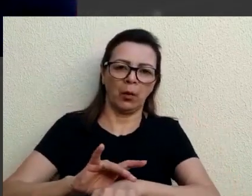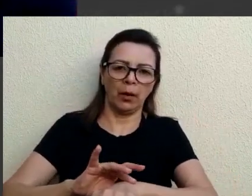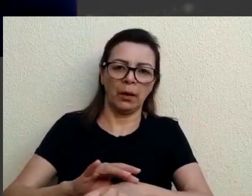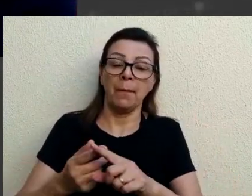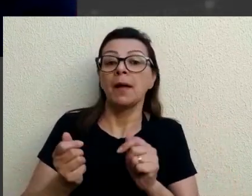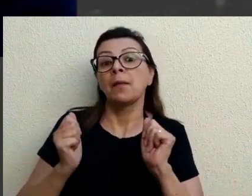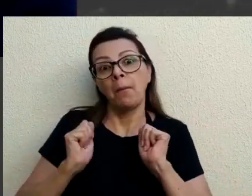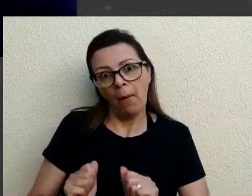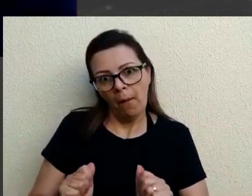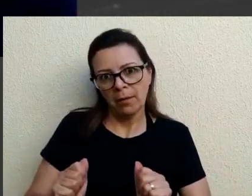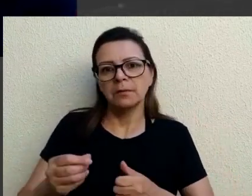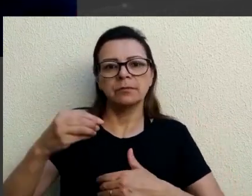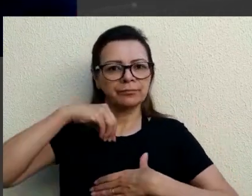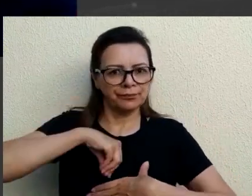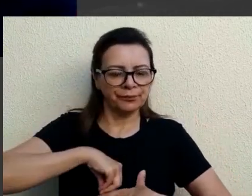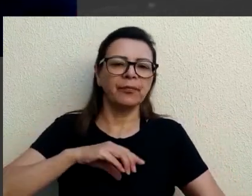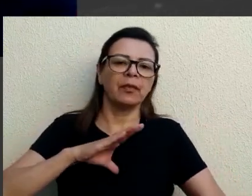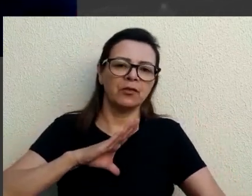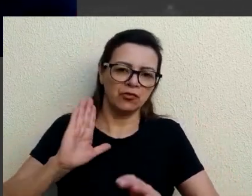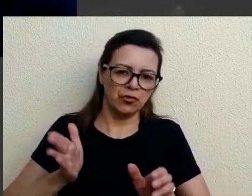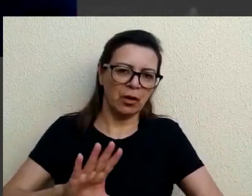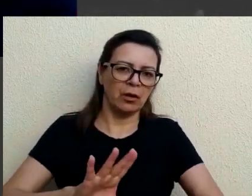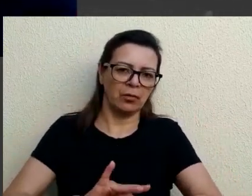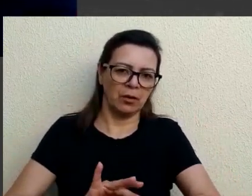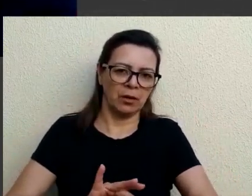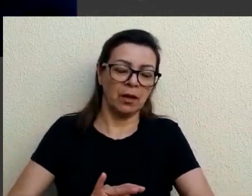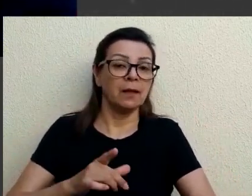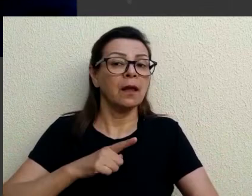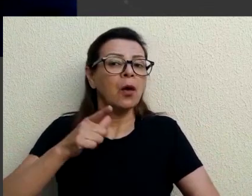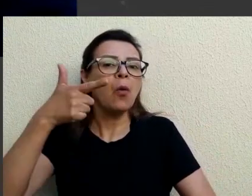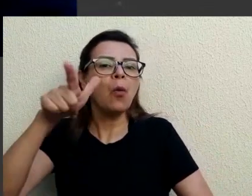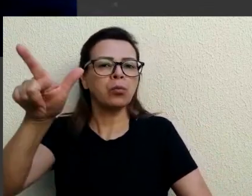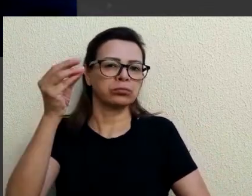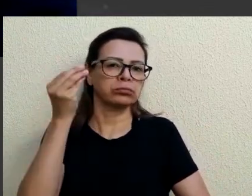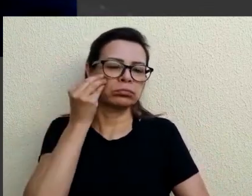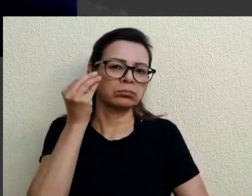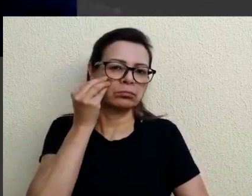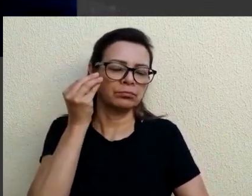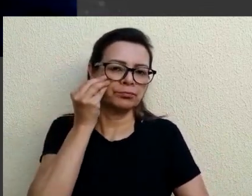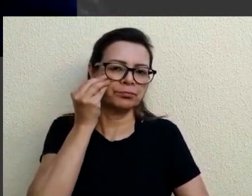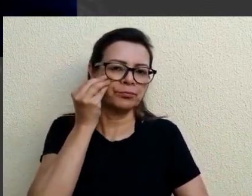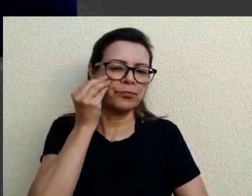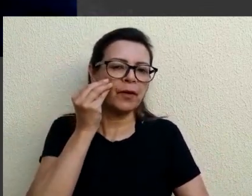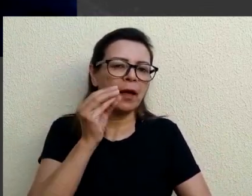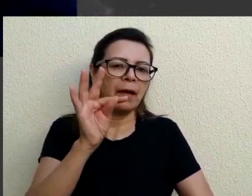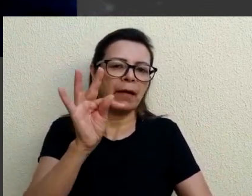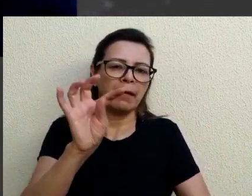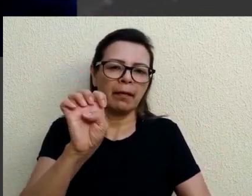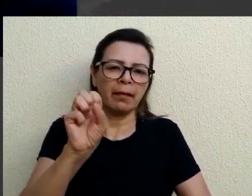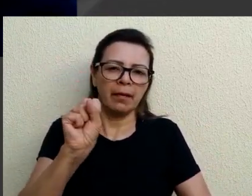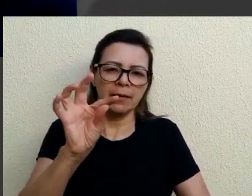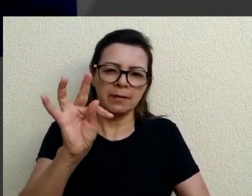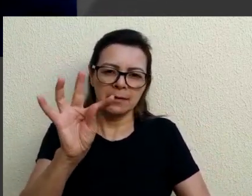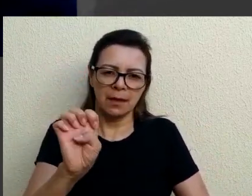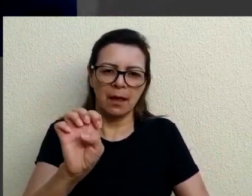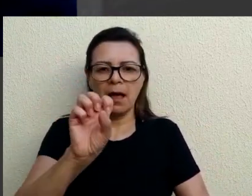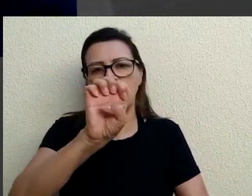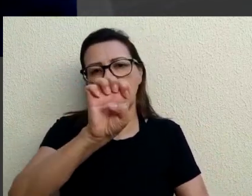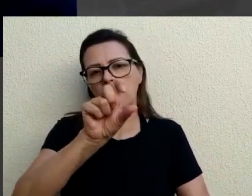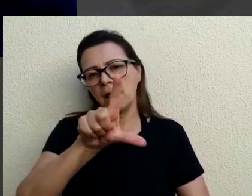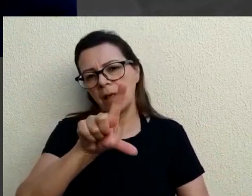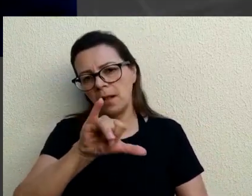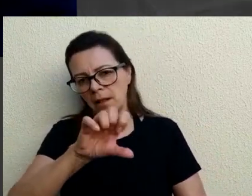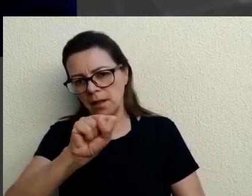de fato, estar. Mas existem outros tipos de testes sorológicos também. Você mencionou o Elisa e existe uma